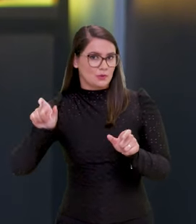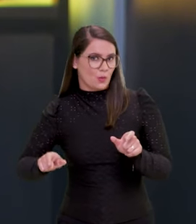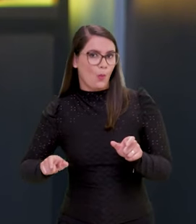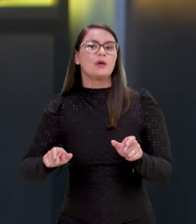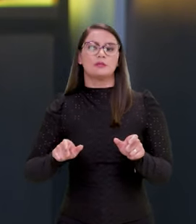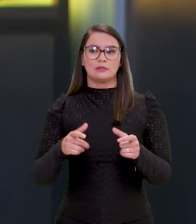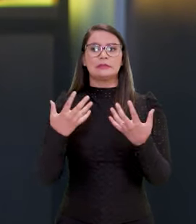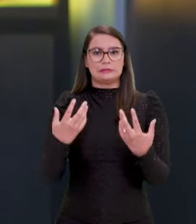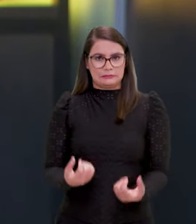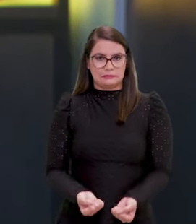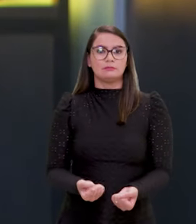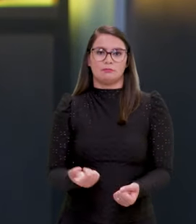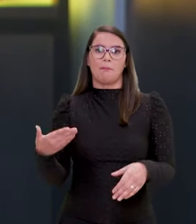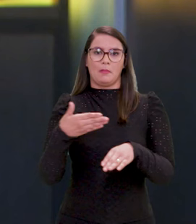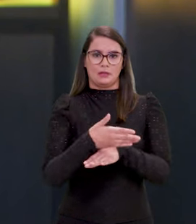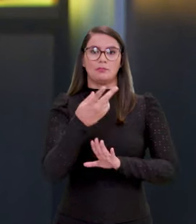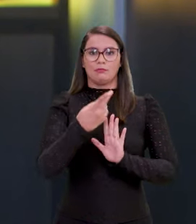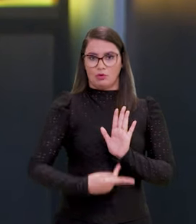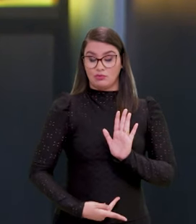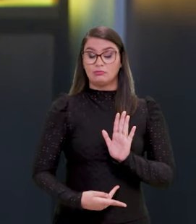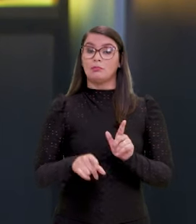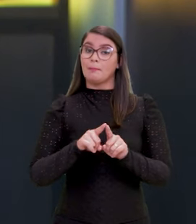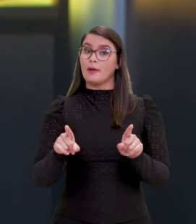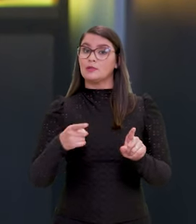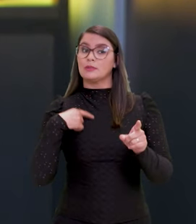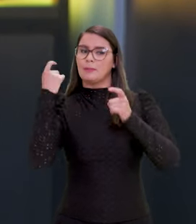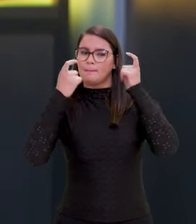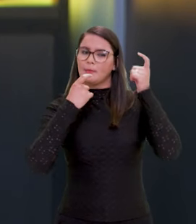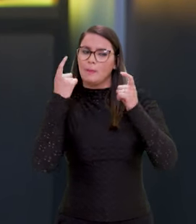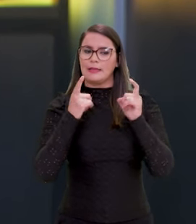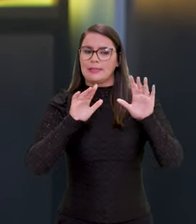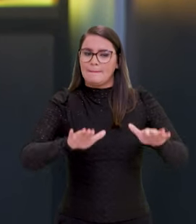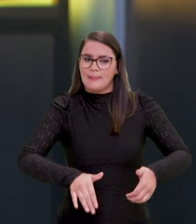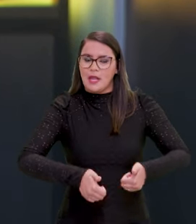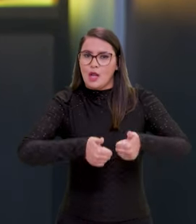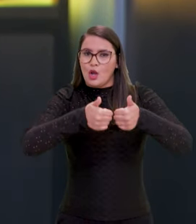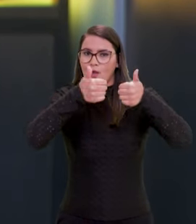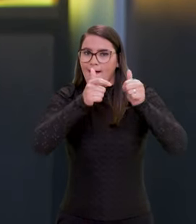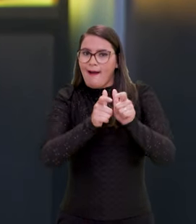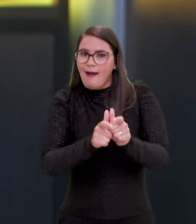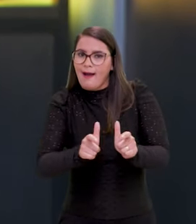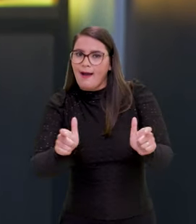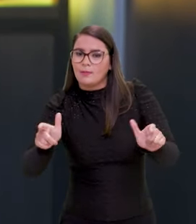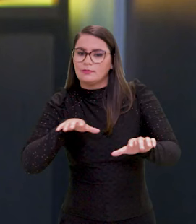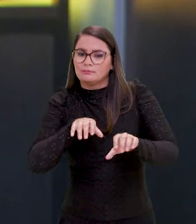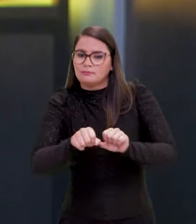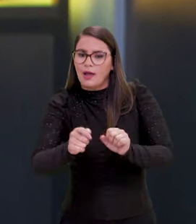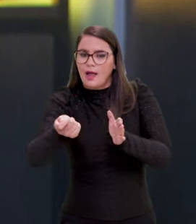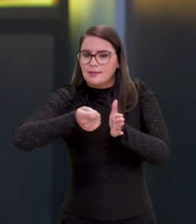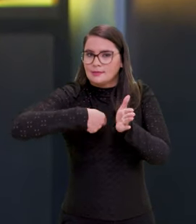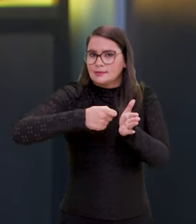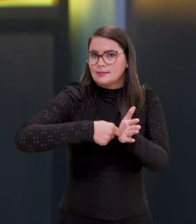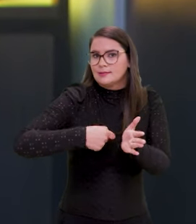aptas a esse programa. A nossa preocupação de robustecer, né? Ou de aumentar a qualificação